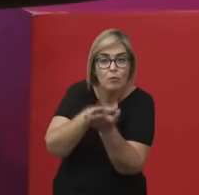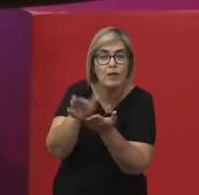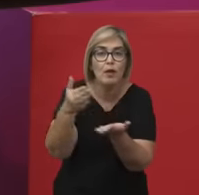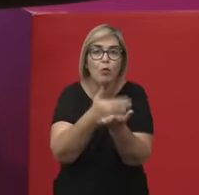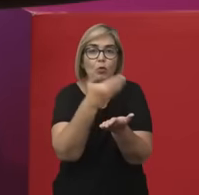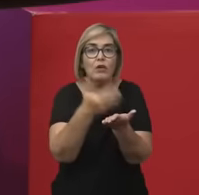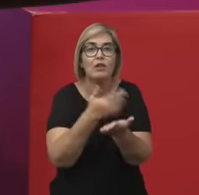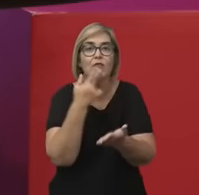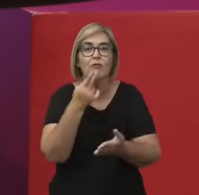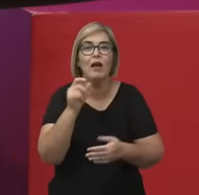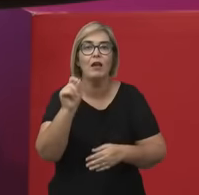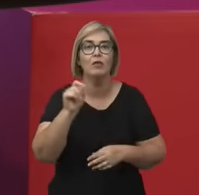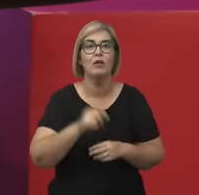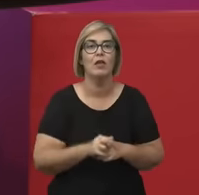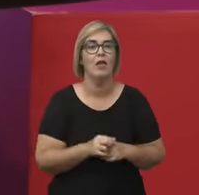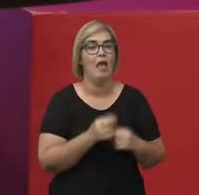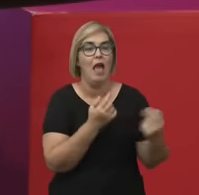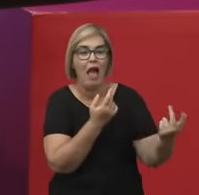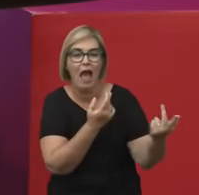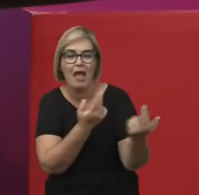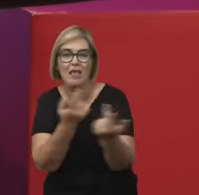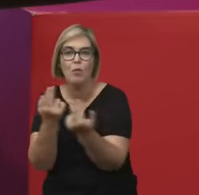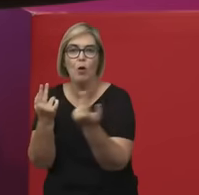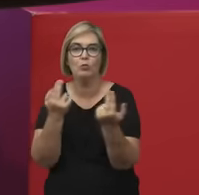da igualdade entre os sexos,